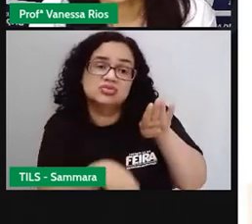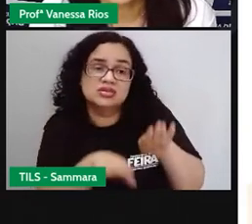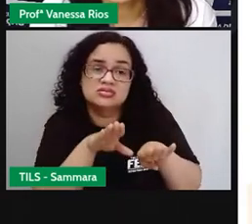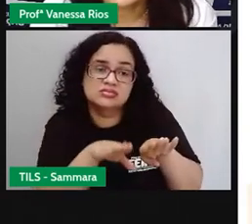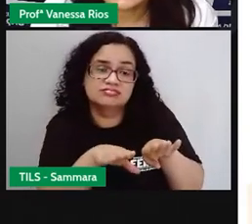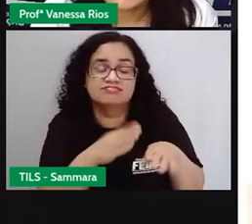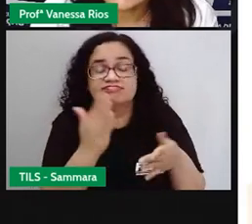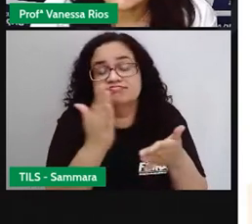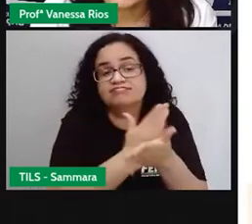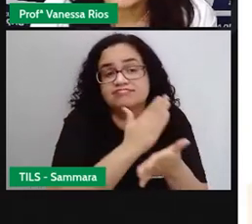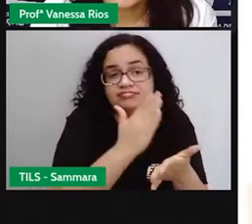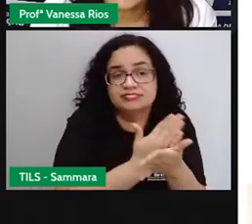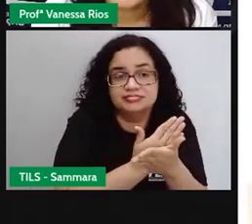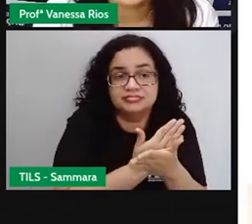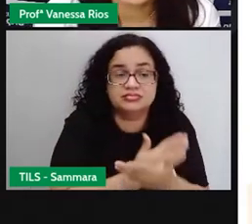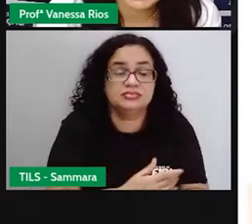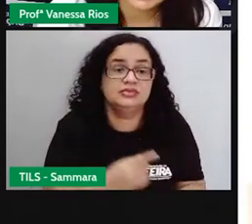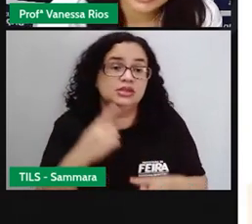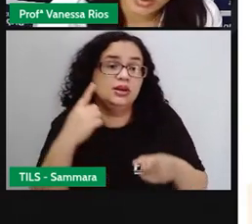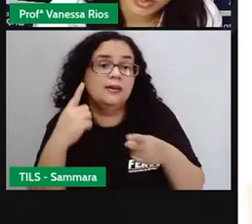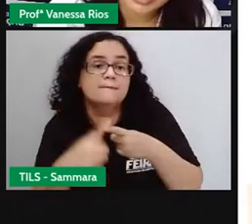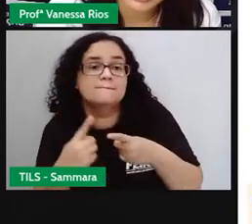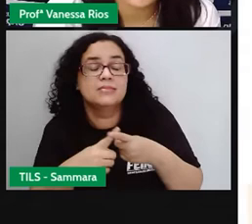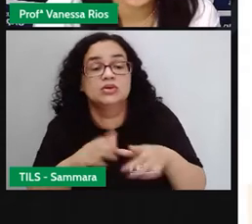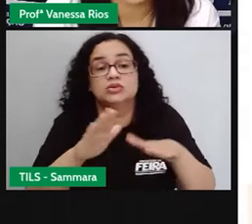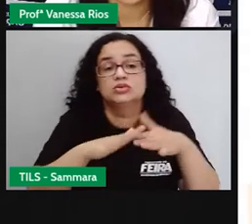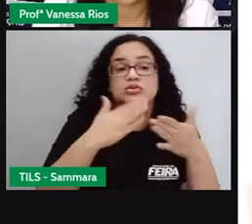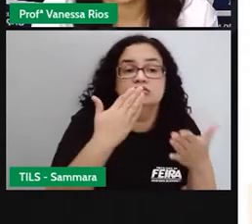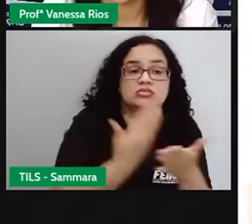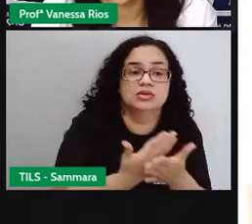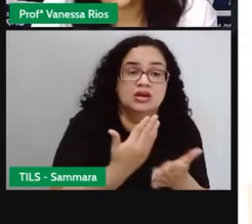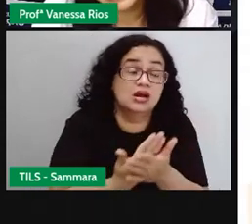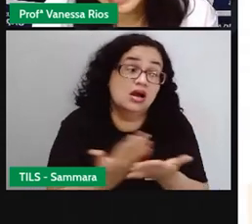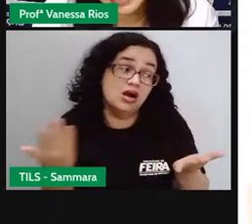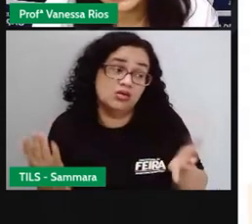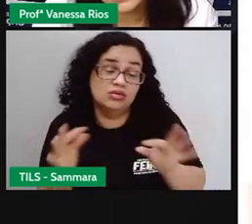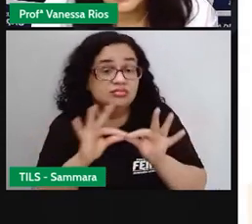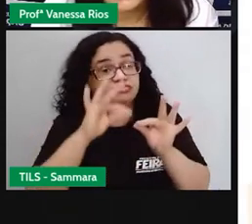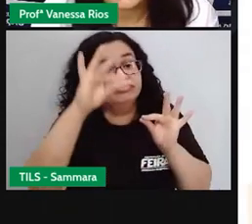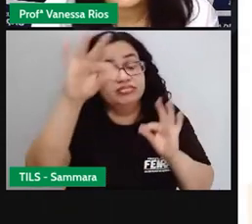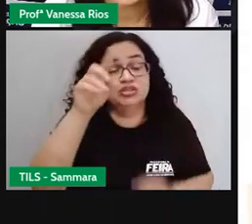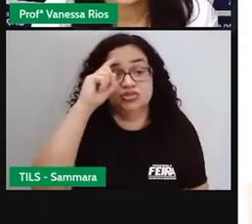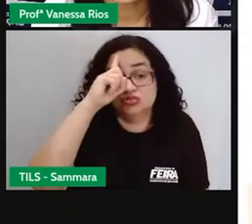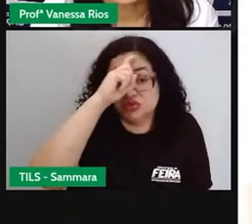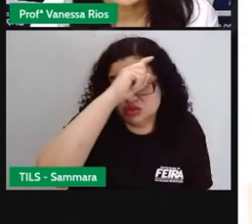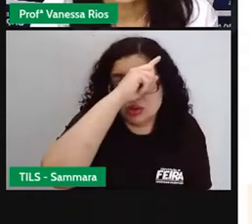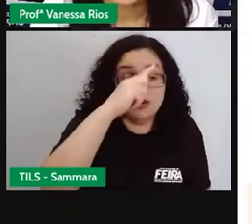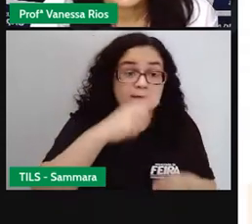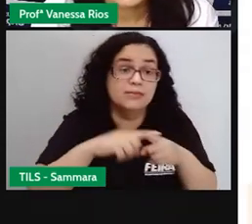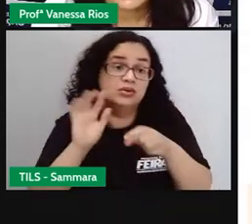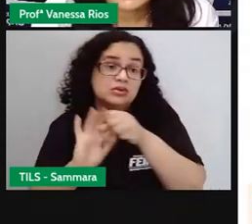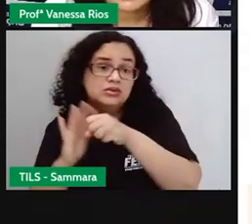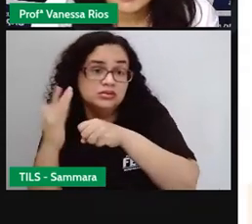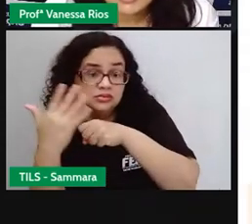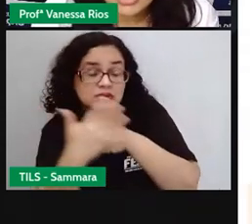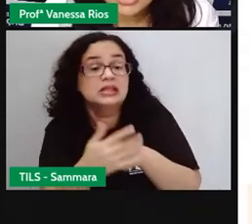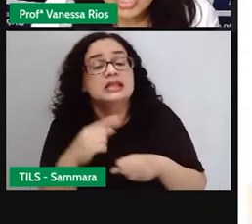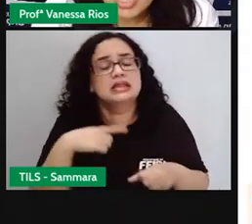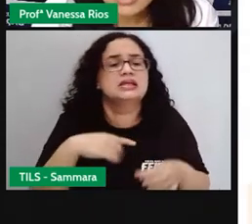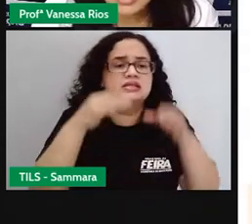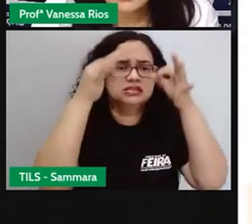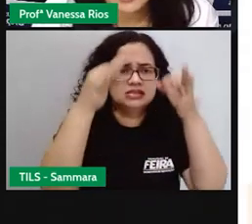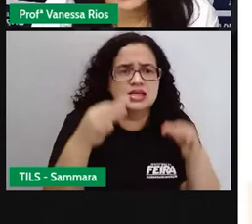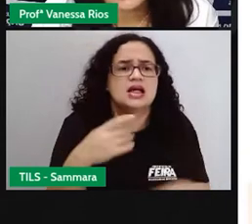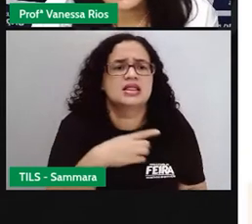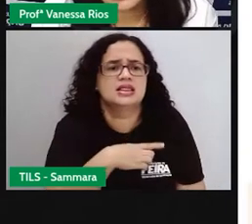acesso aos livros por meio da escola, né? Está um pouco agora complicado. Mas, assim, eu tenho certeza que vocês